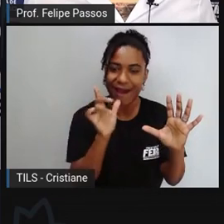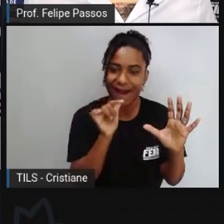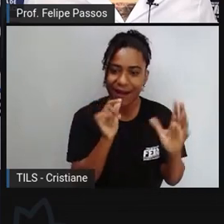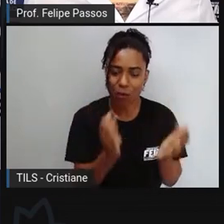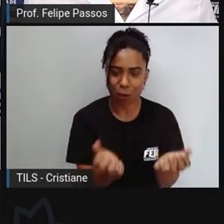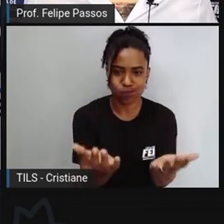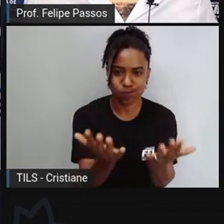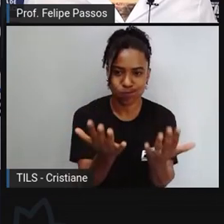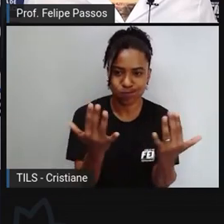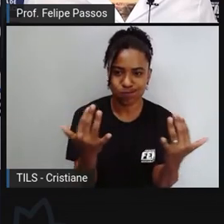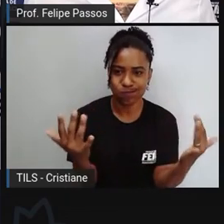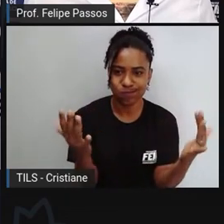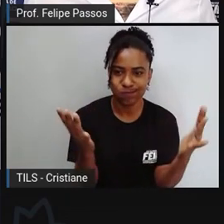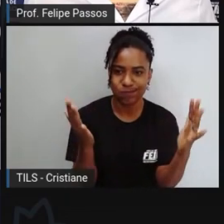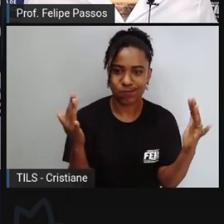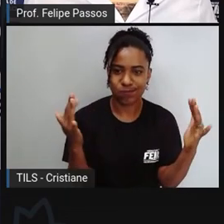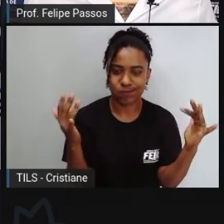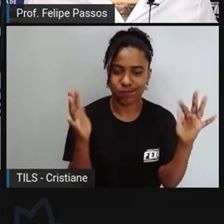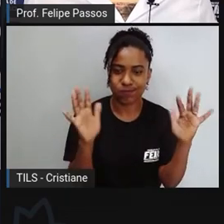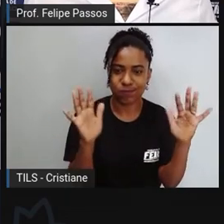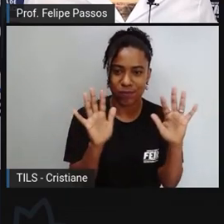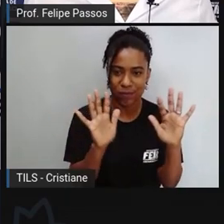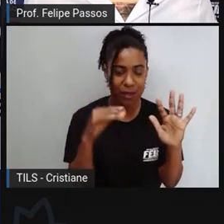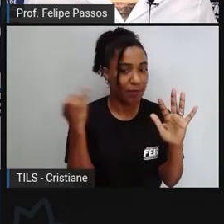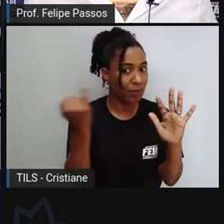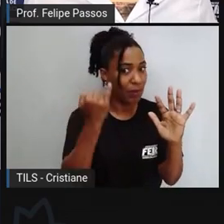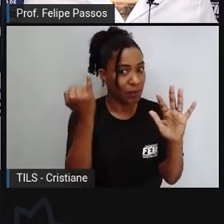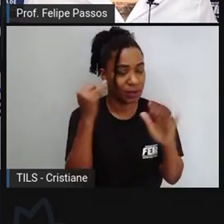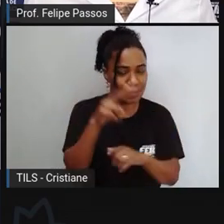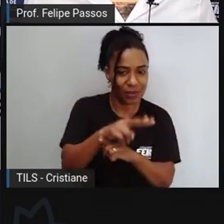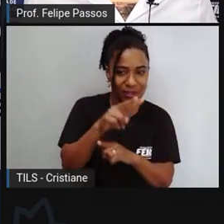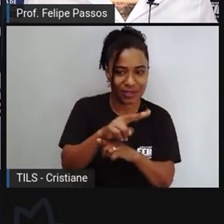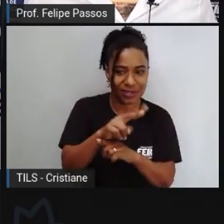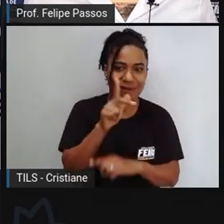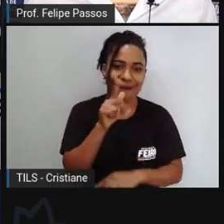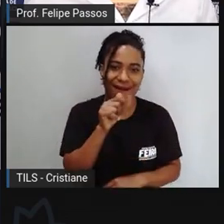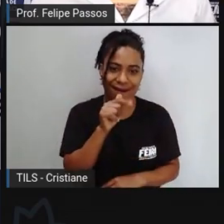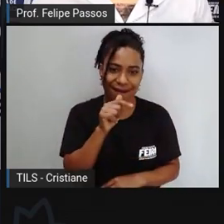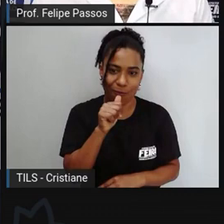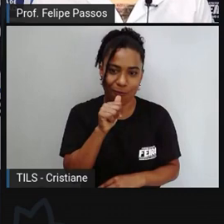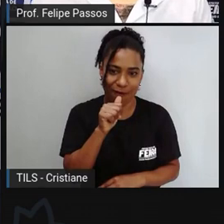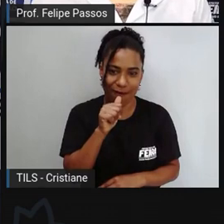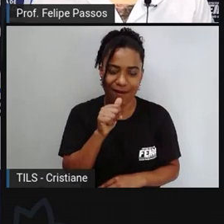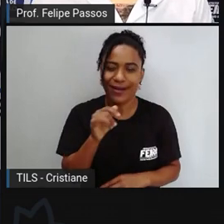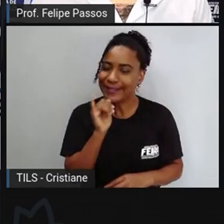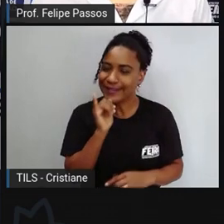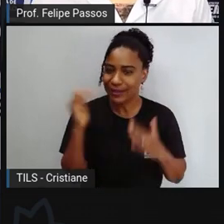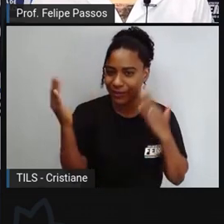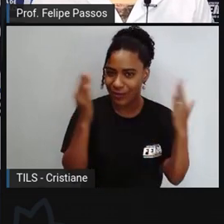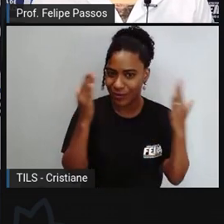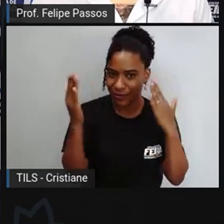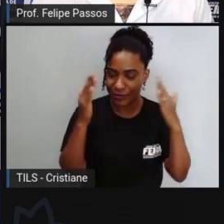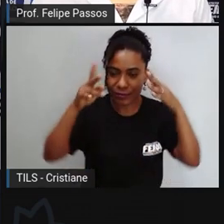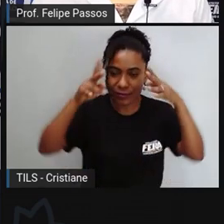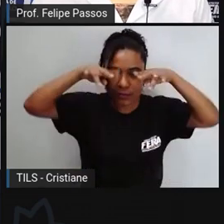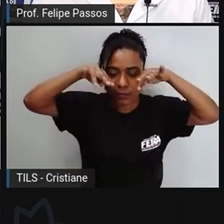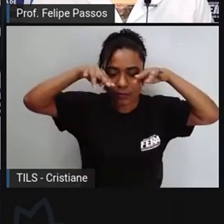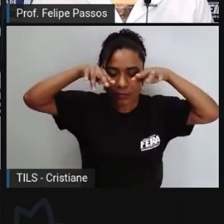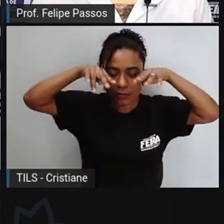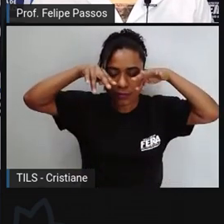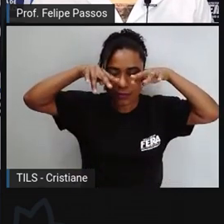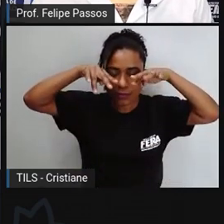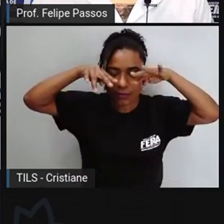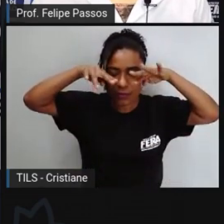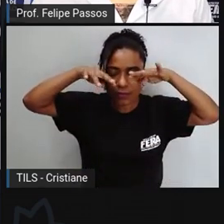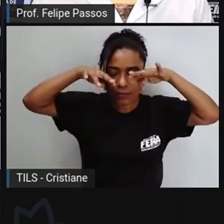cortar os meus cílios eu não consigo dormir de noite o que